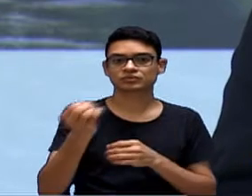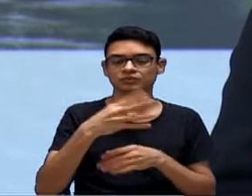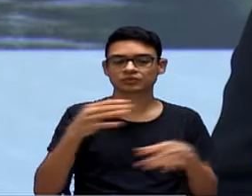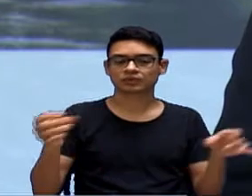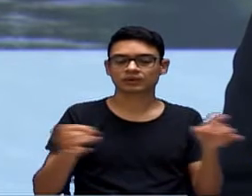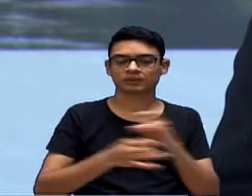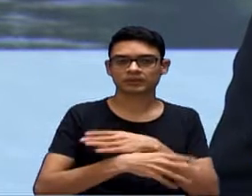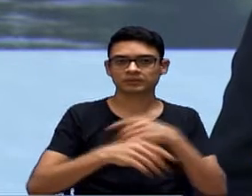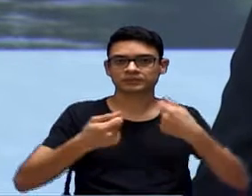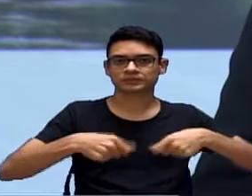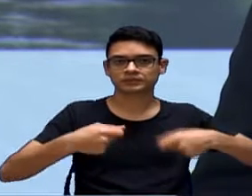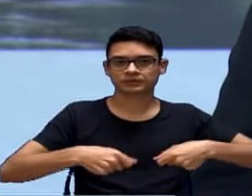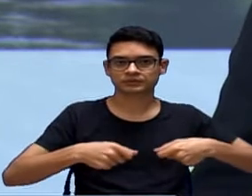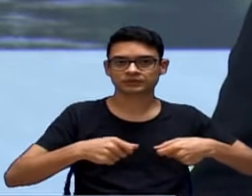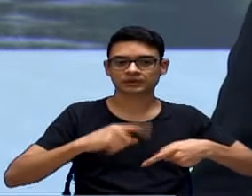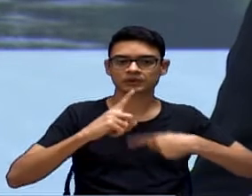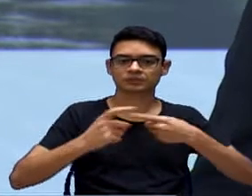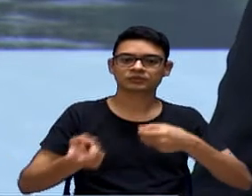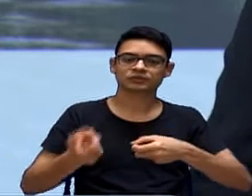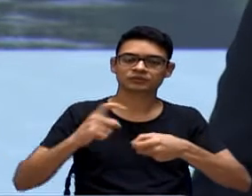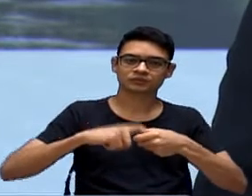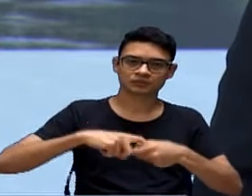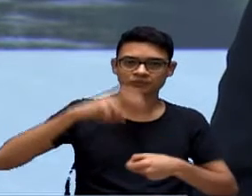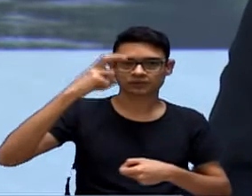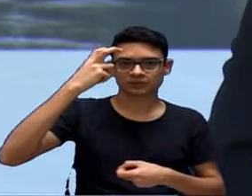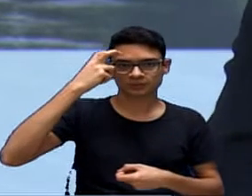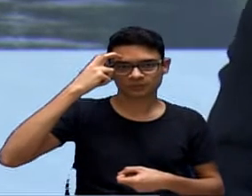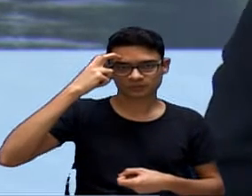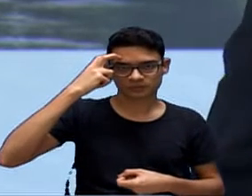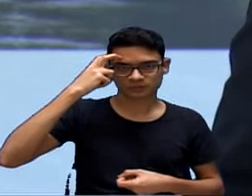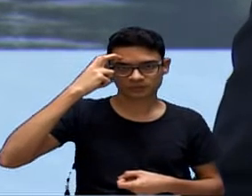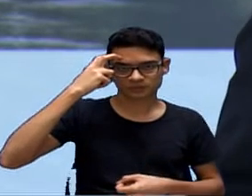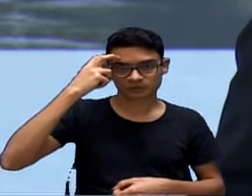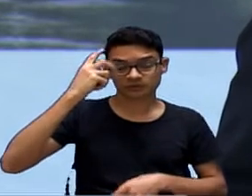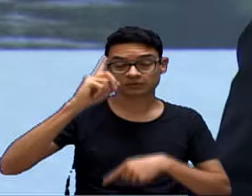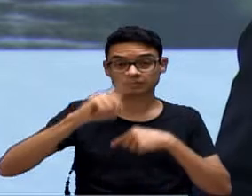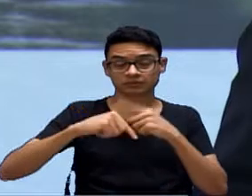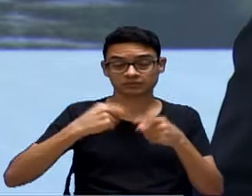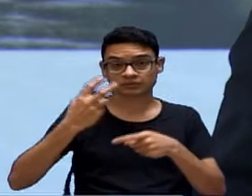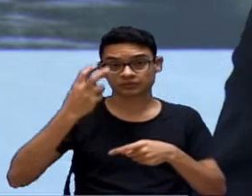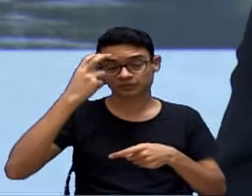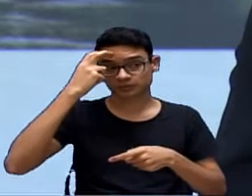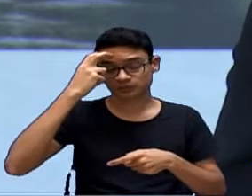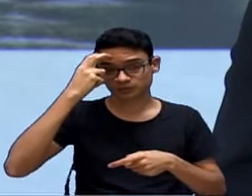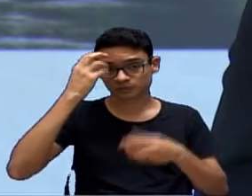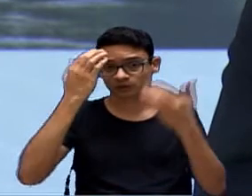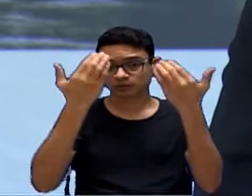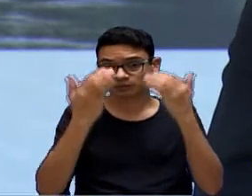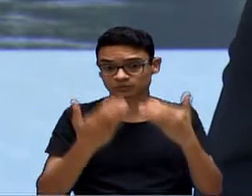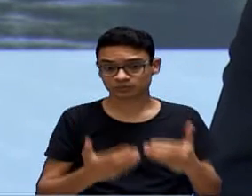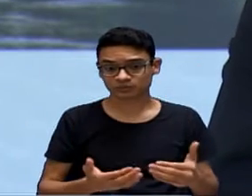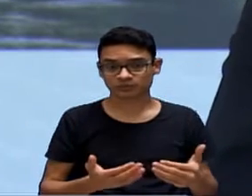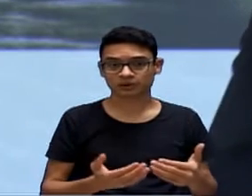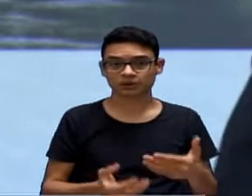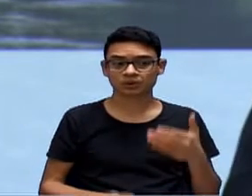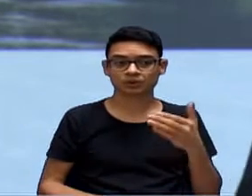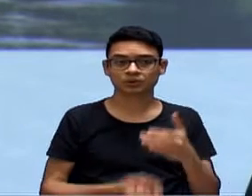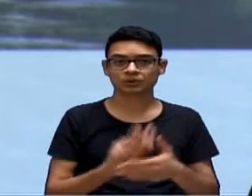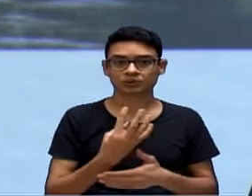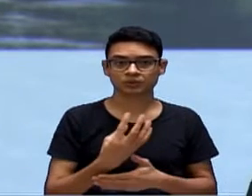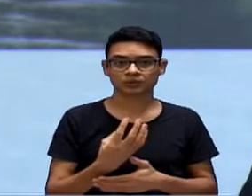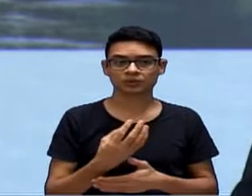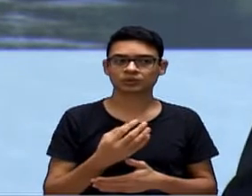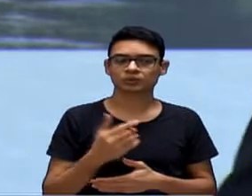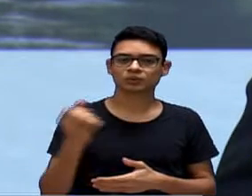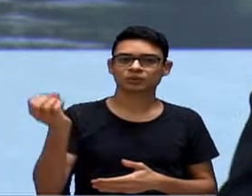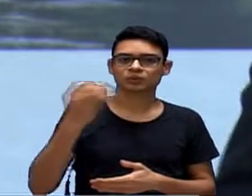que fosse agora para voltasse para a cultura e a cultura elaborar aí um novo edital para esses novos projetos que